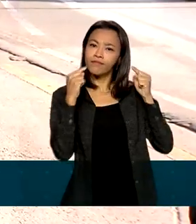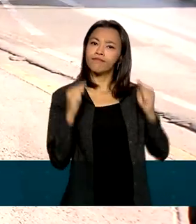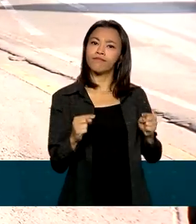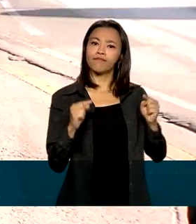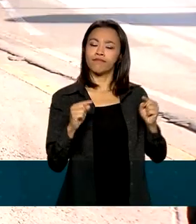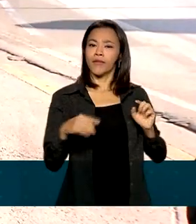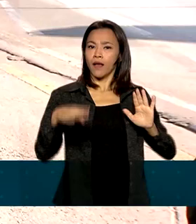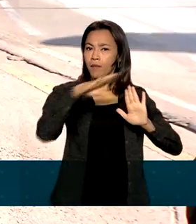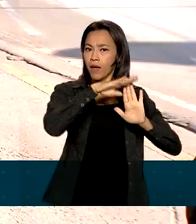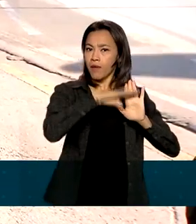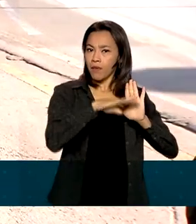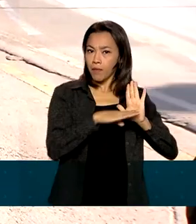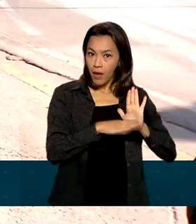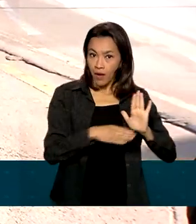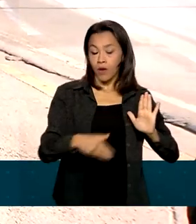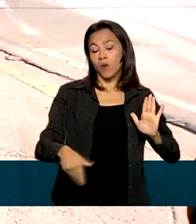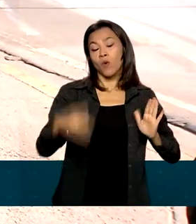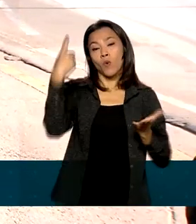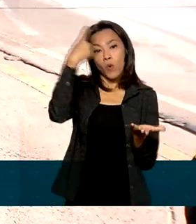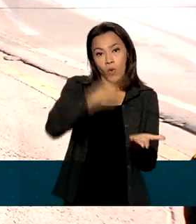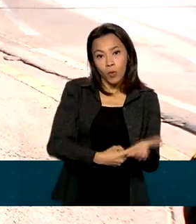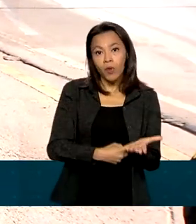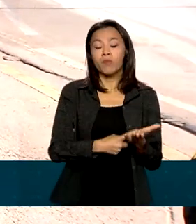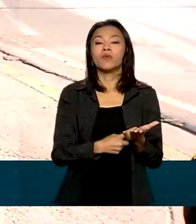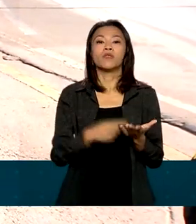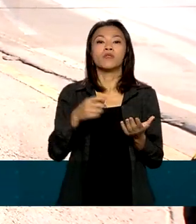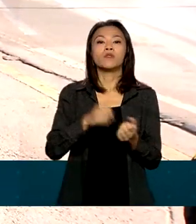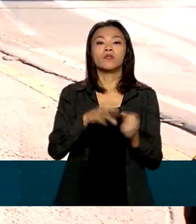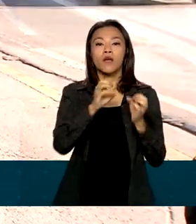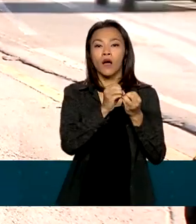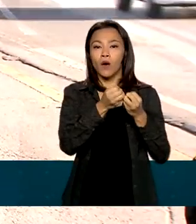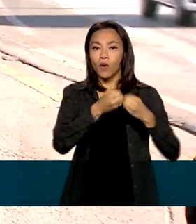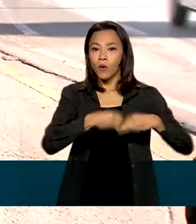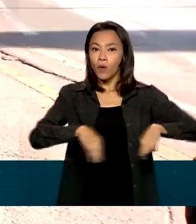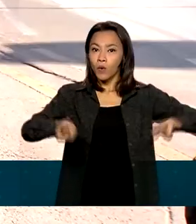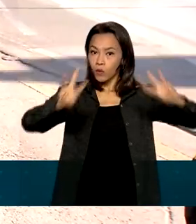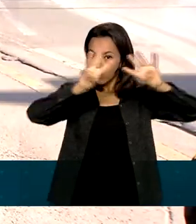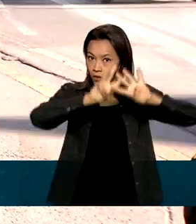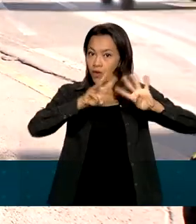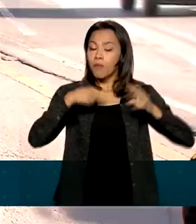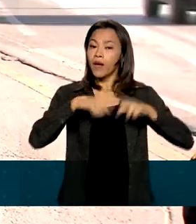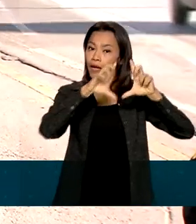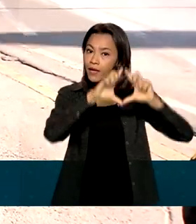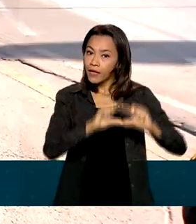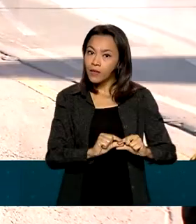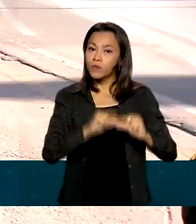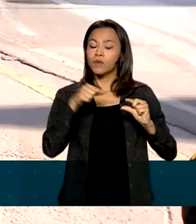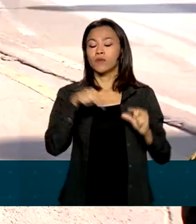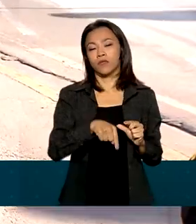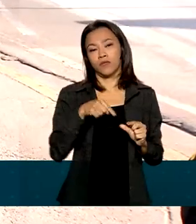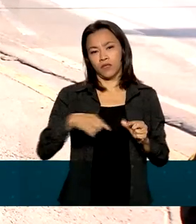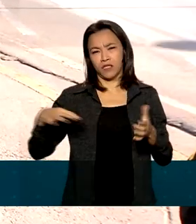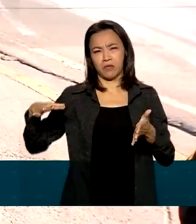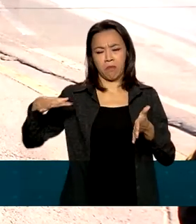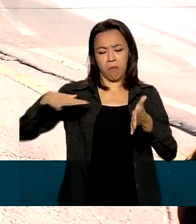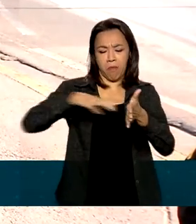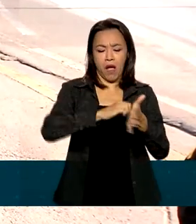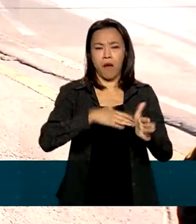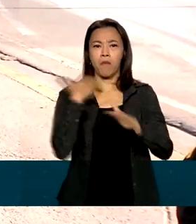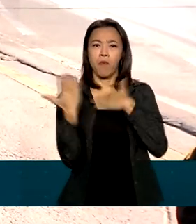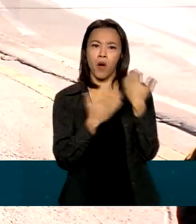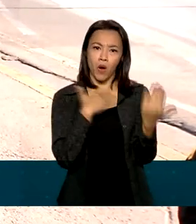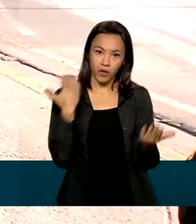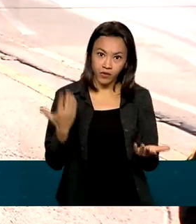assumiu junto à Organização das Nações Unidas de reduzir em 50% as mortes no trânsito até 2030. Quem vai dar mais